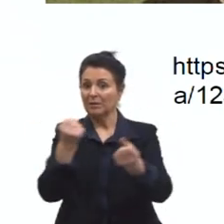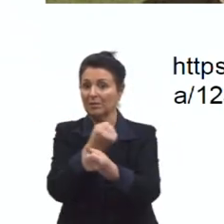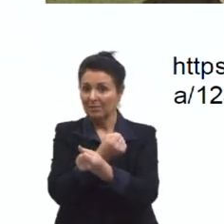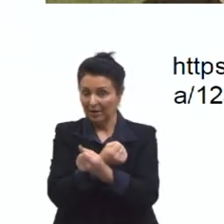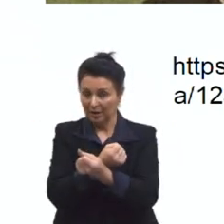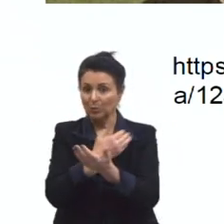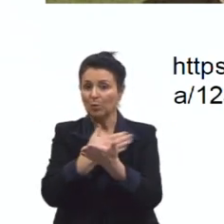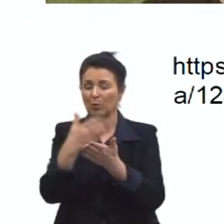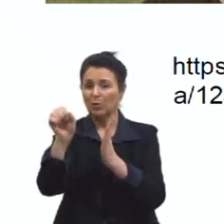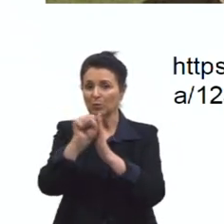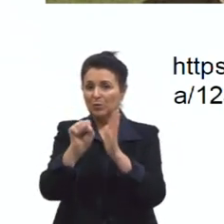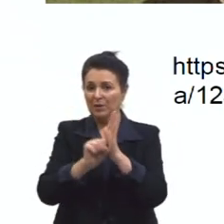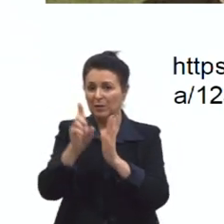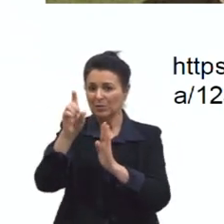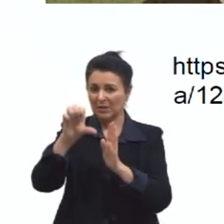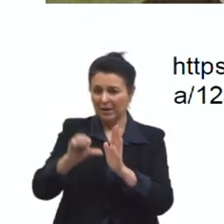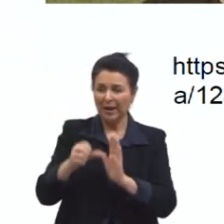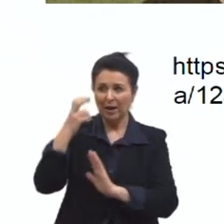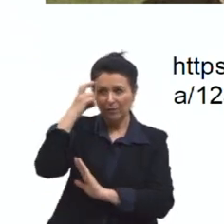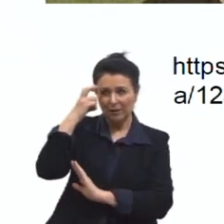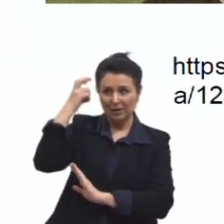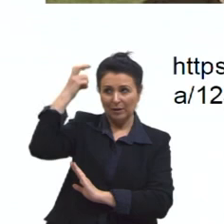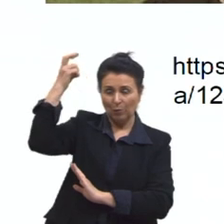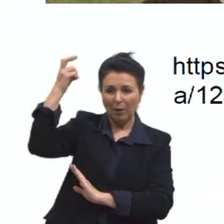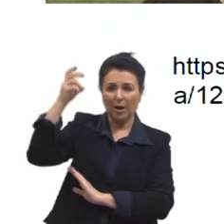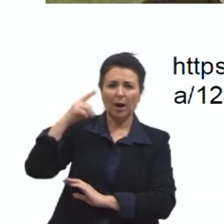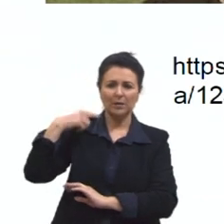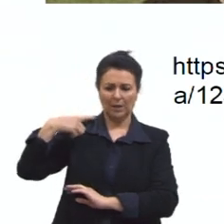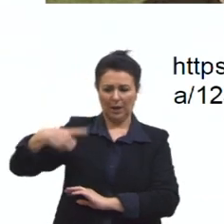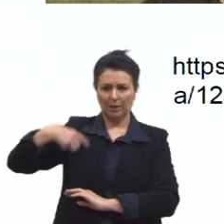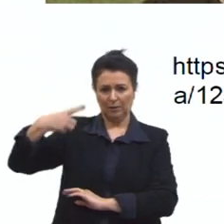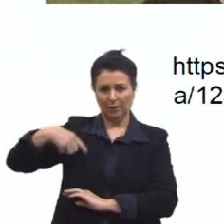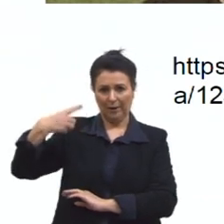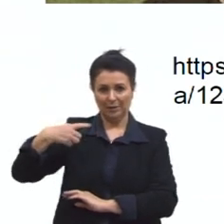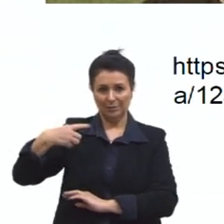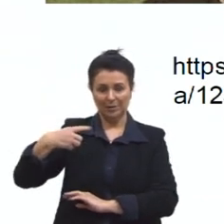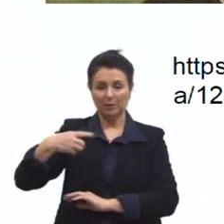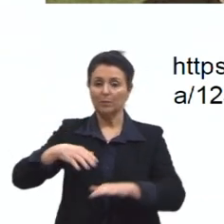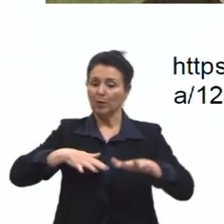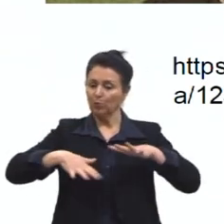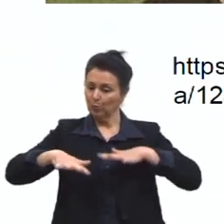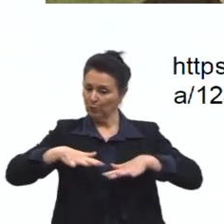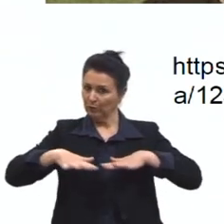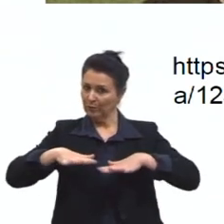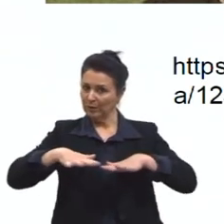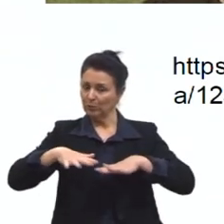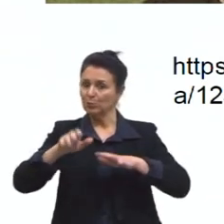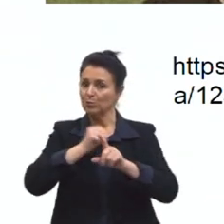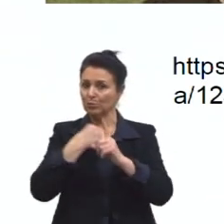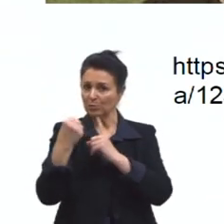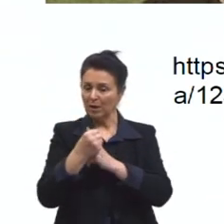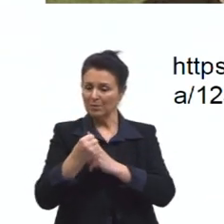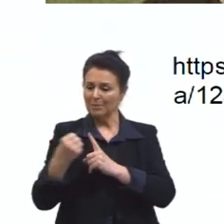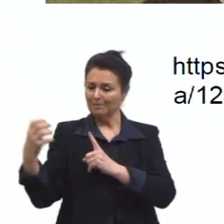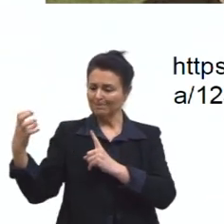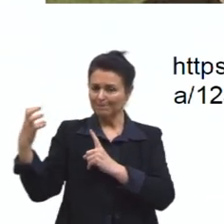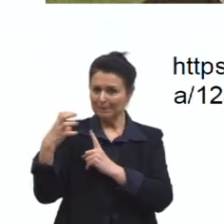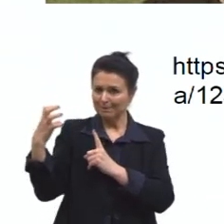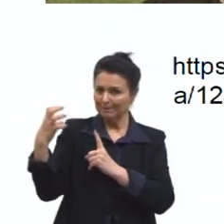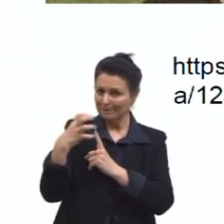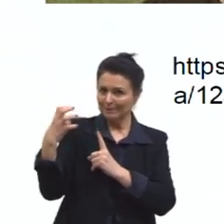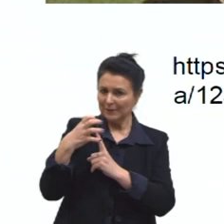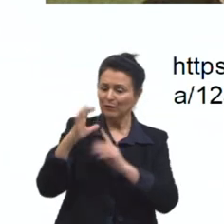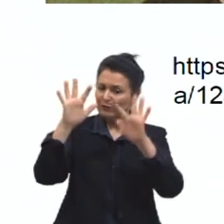em que intelectuais, advogados, uma espécie de movimentos sociais faziam pressão para acabar com a